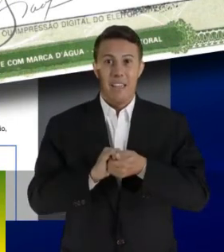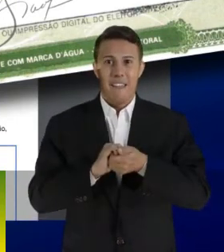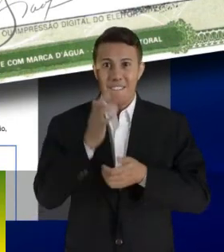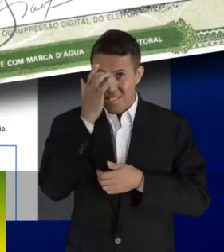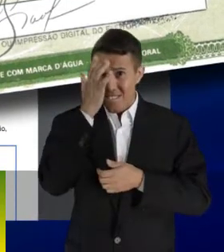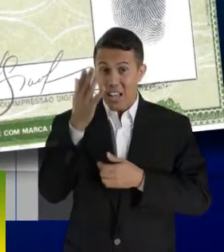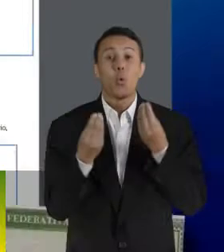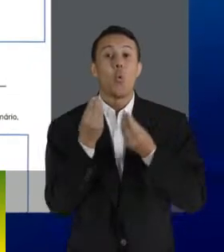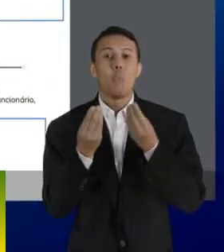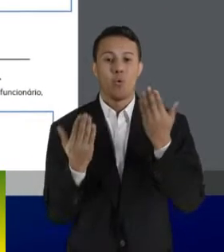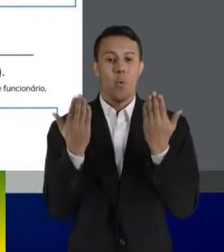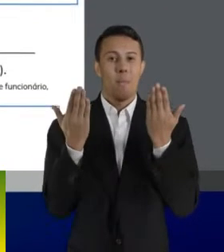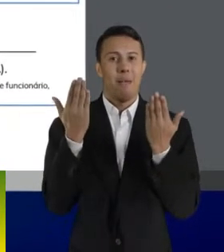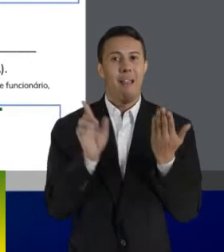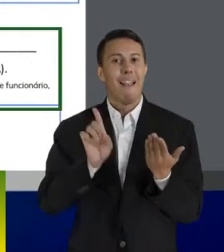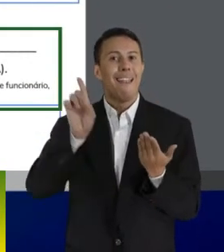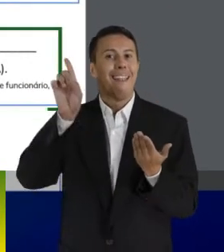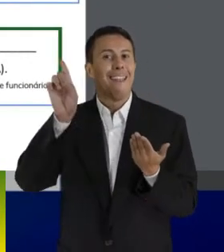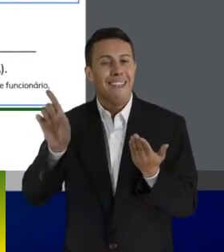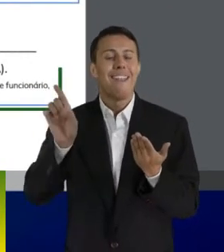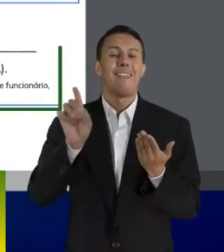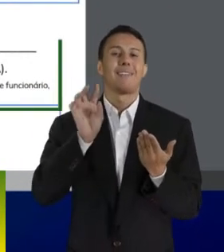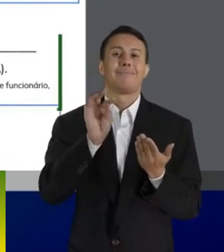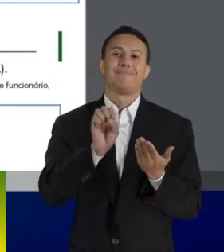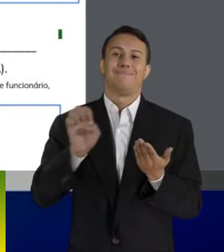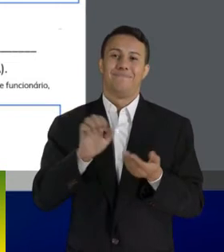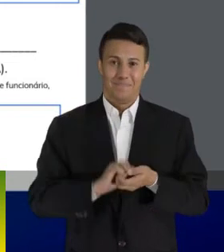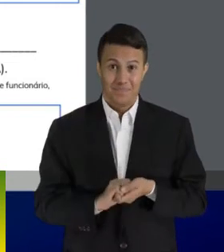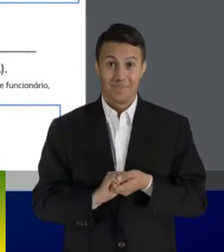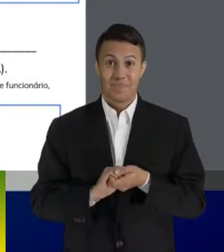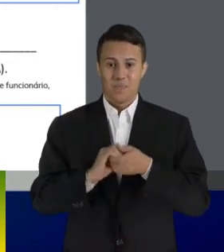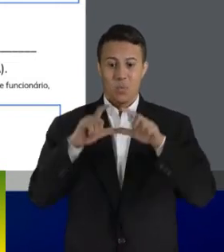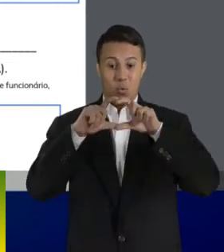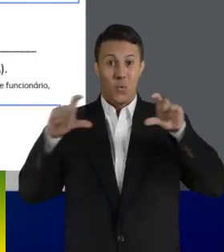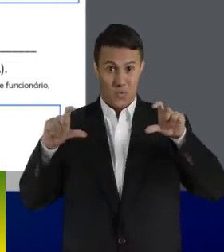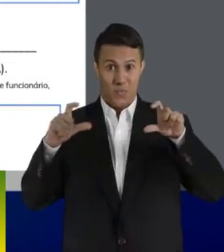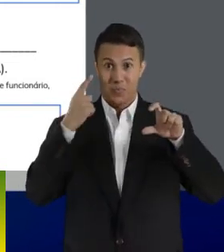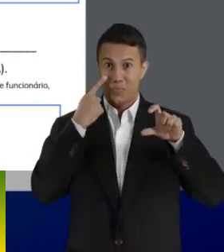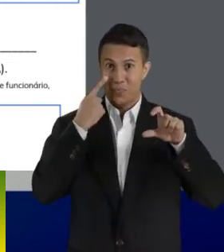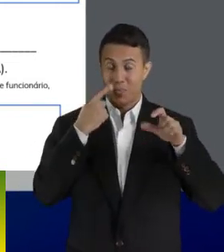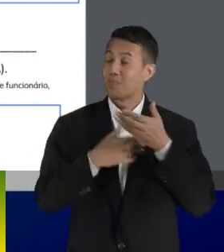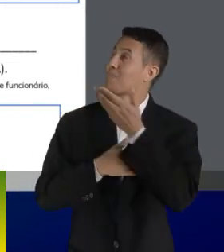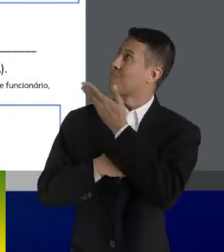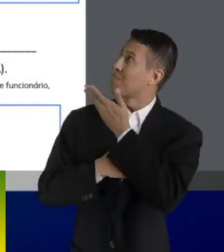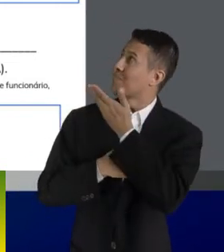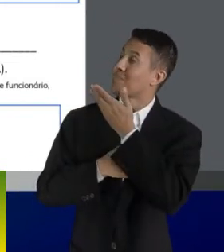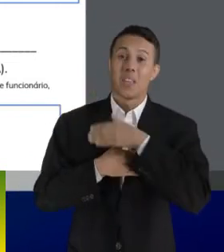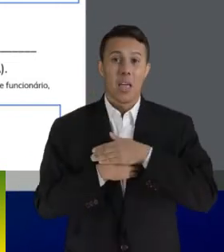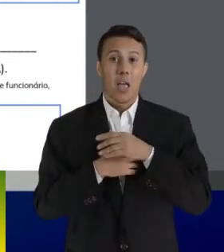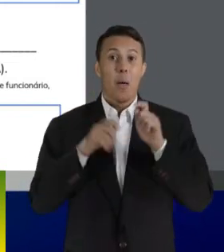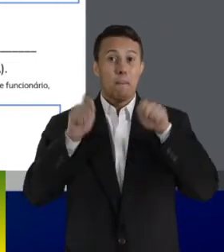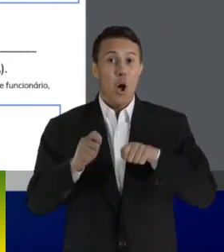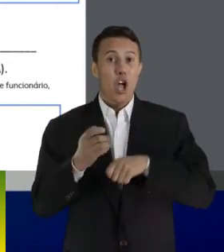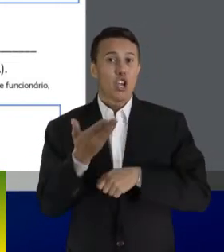pelo TSE. Neste campo, declaro sob as penas da lei, uma pessoa próxima pode ser um parente, amigo, colega de